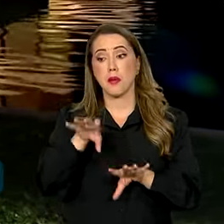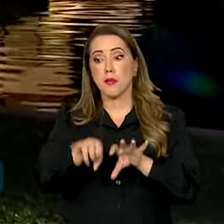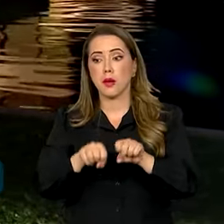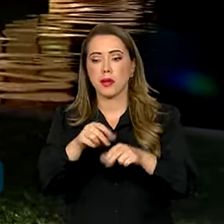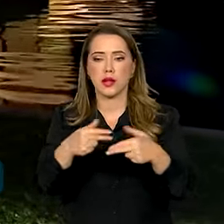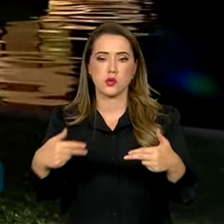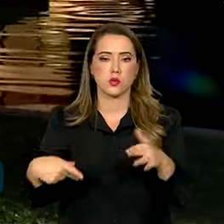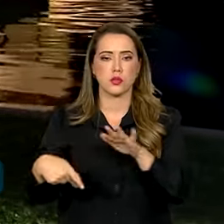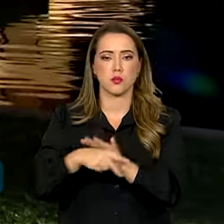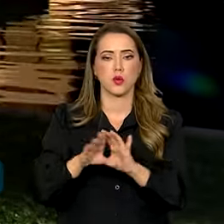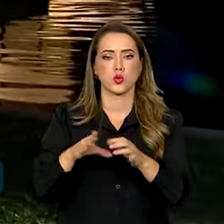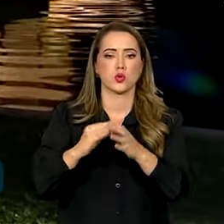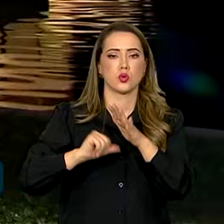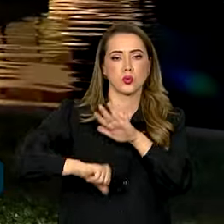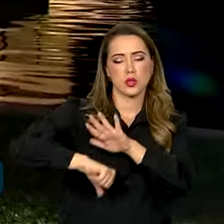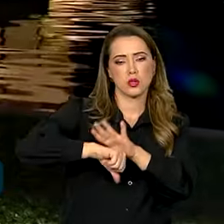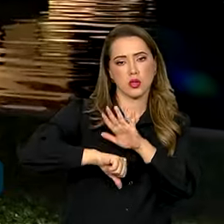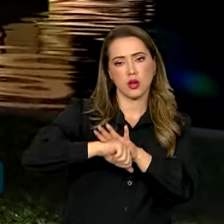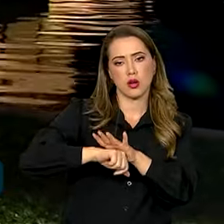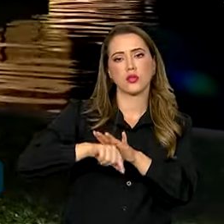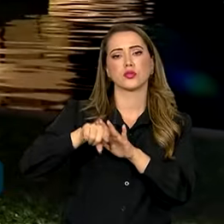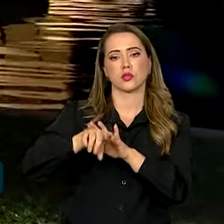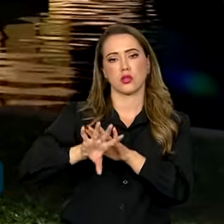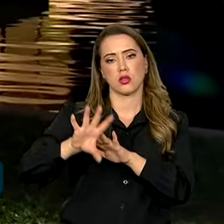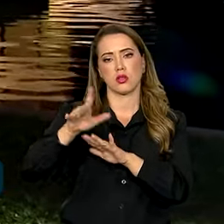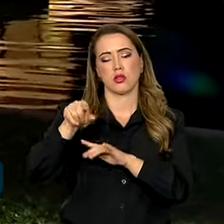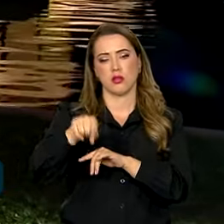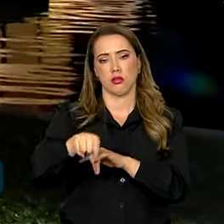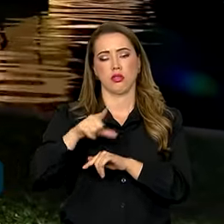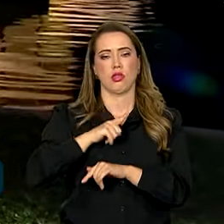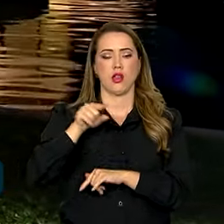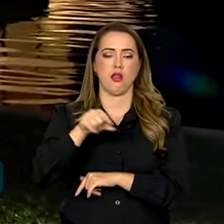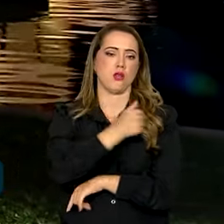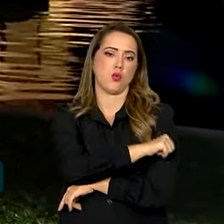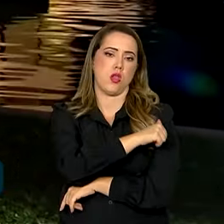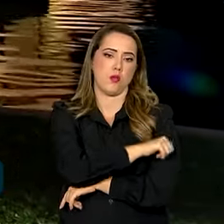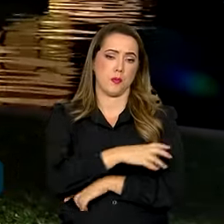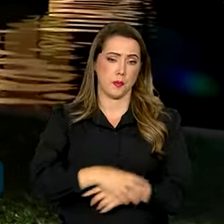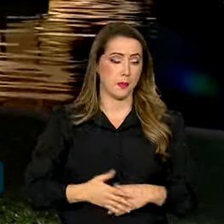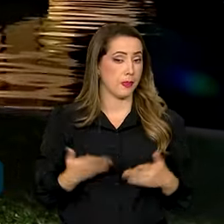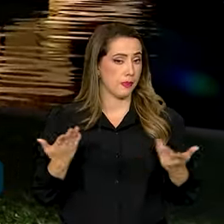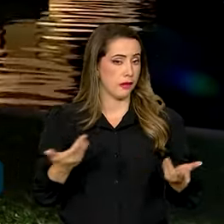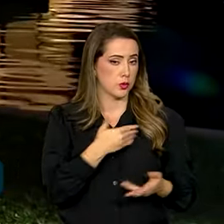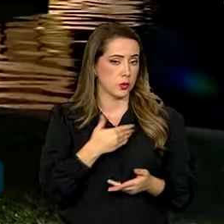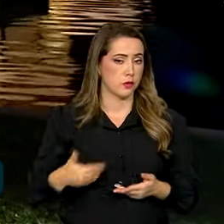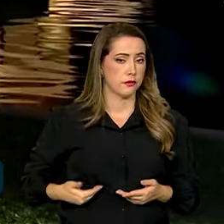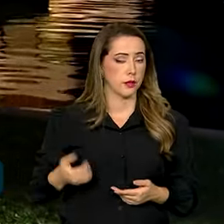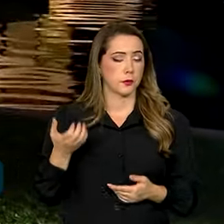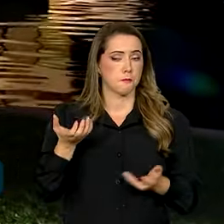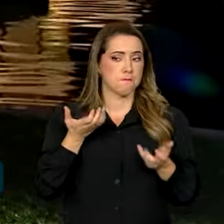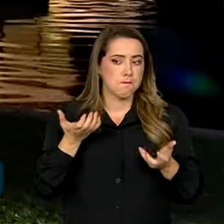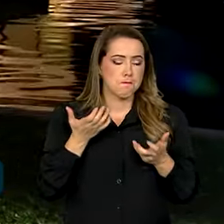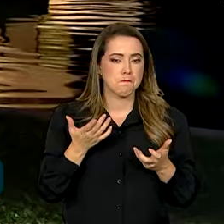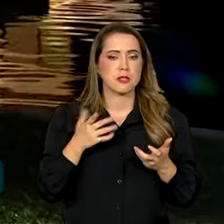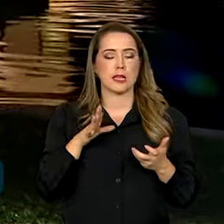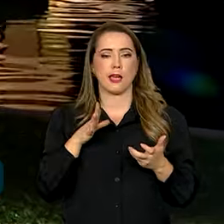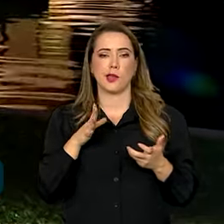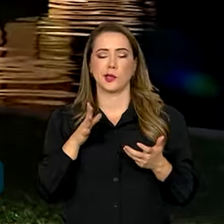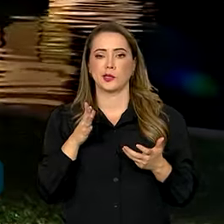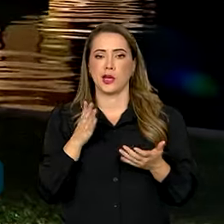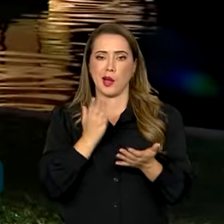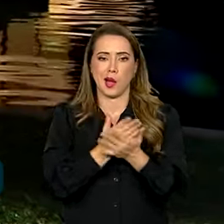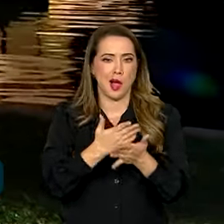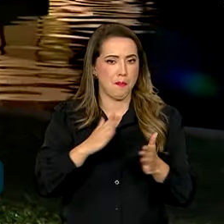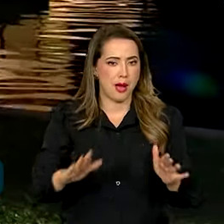organizações criminosas que atuam no Estado. Com isso, segundo Dino, o governo espera atingir de forma mais direta as